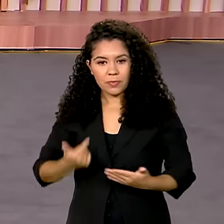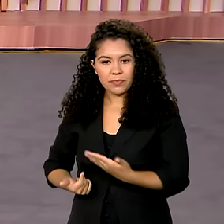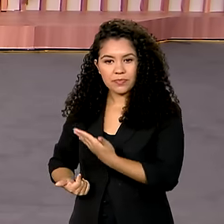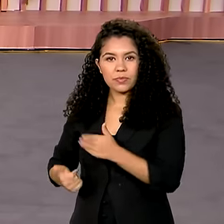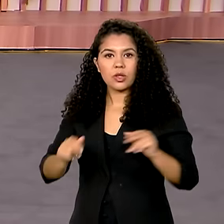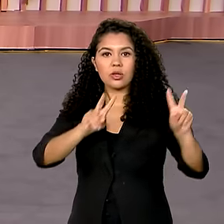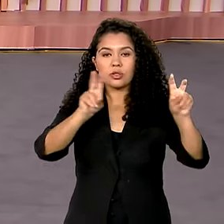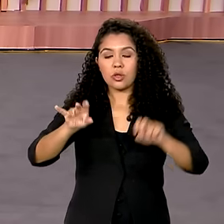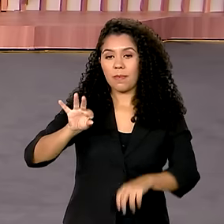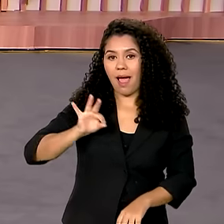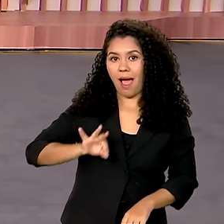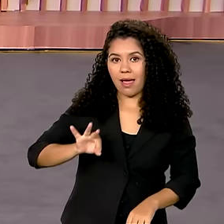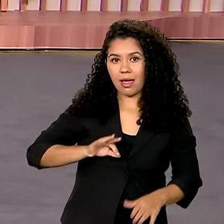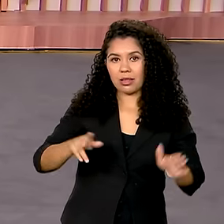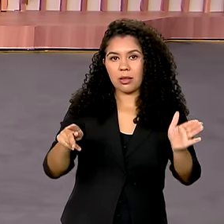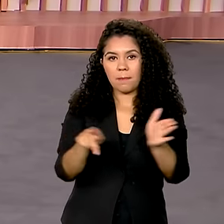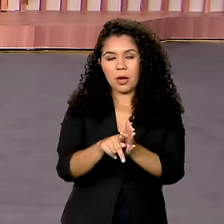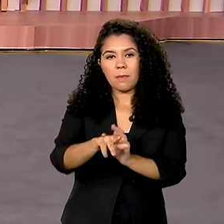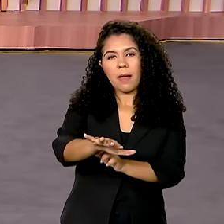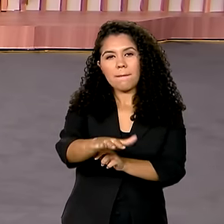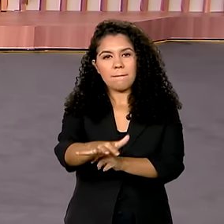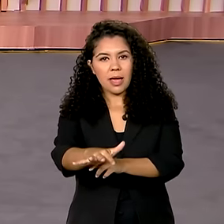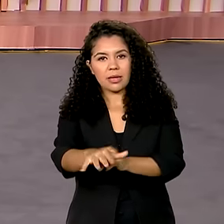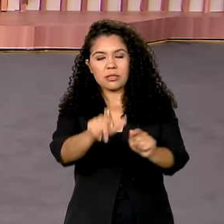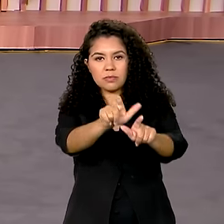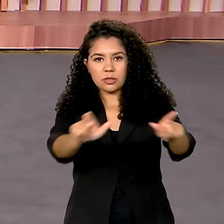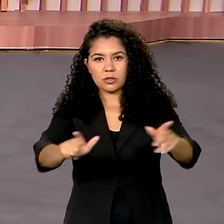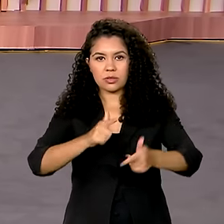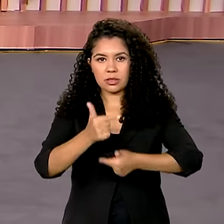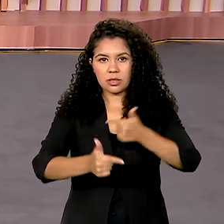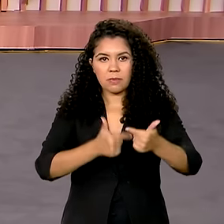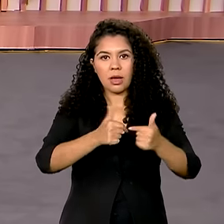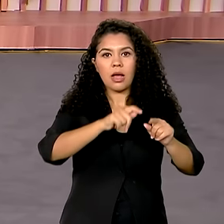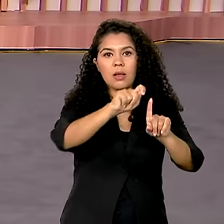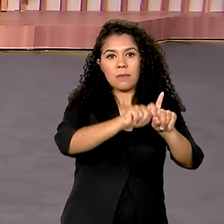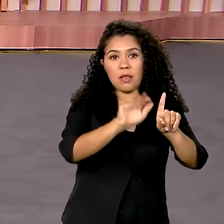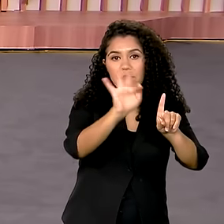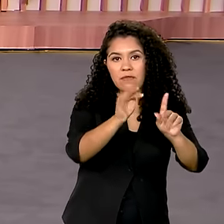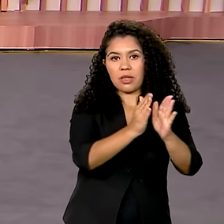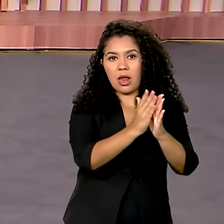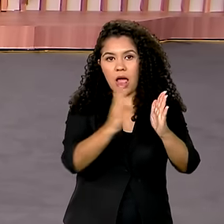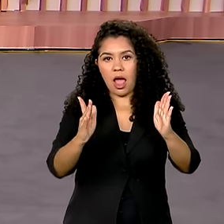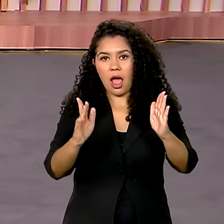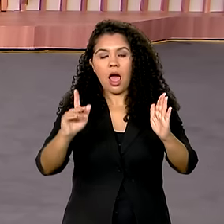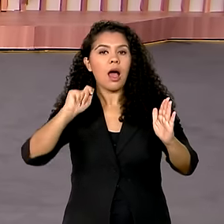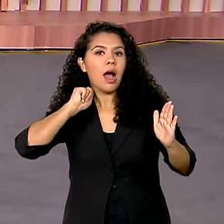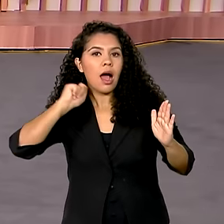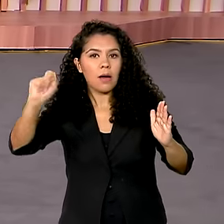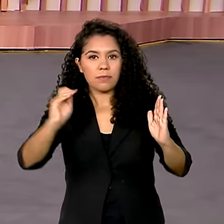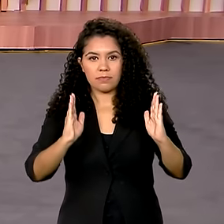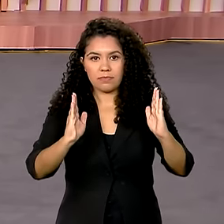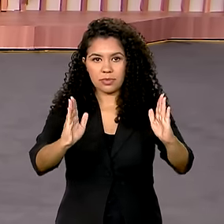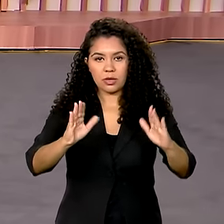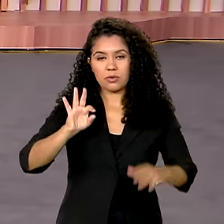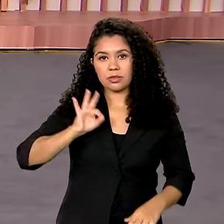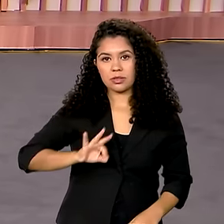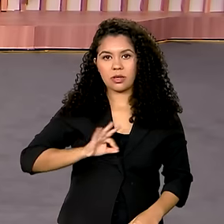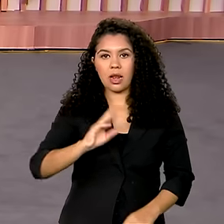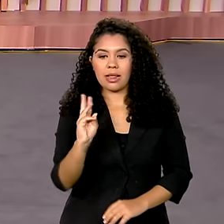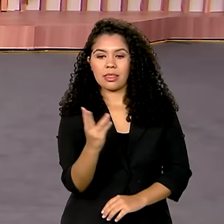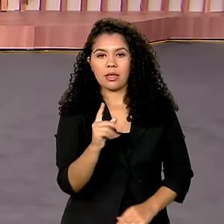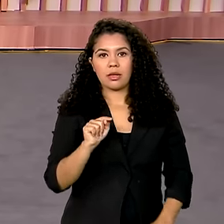Segundo o IBGE, no trimestre de fevereiro a abril, o rendimento médio mensal dos brasileiros foi de 3